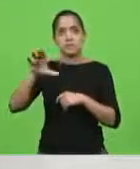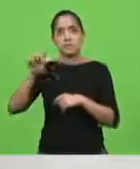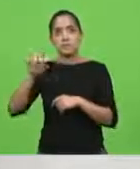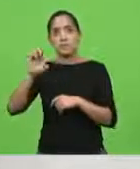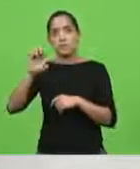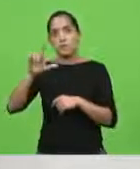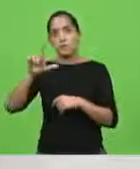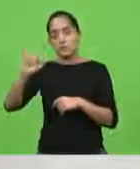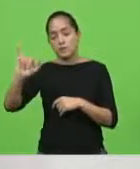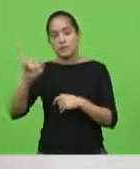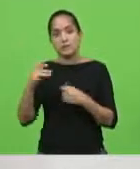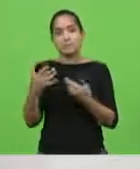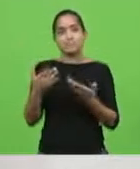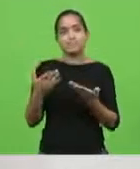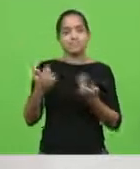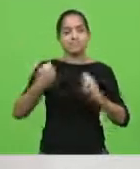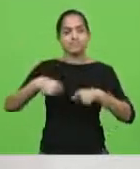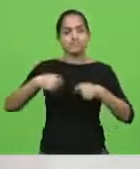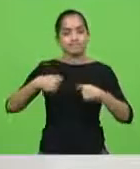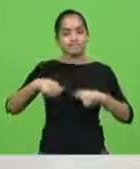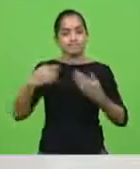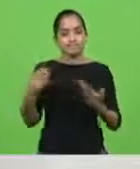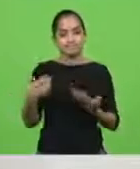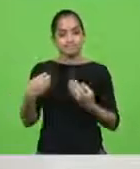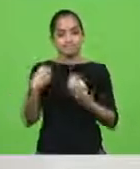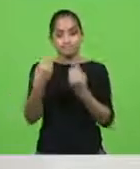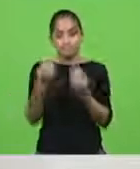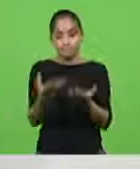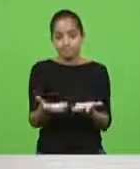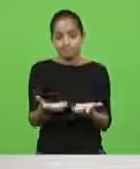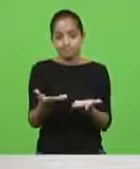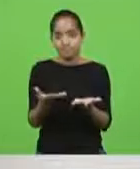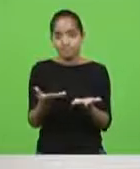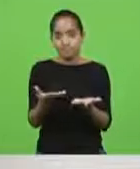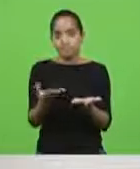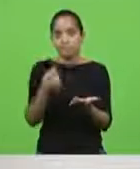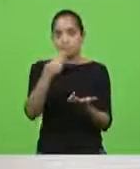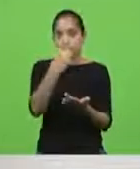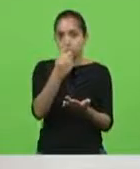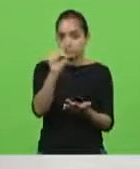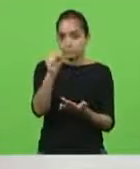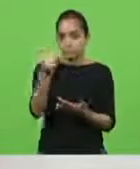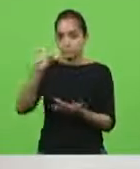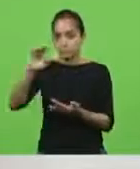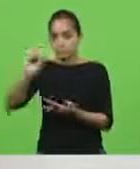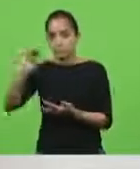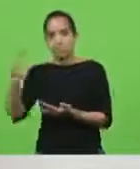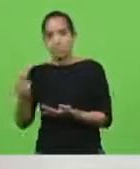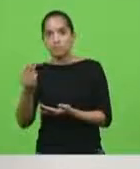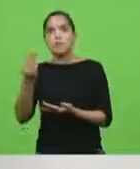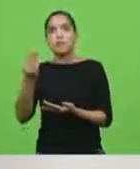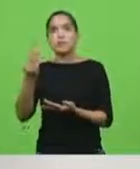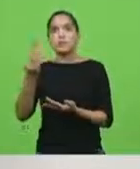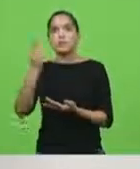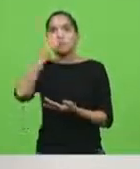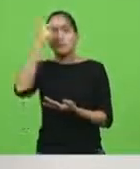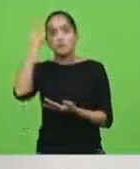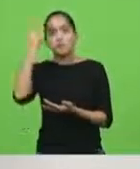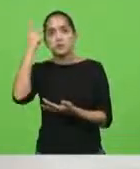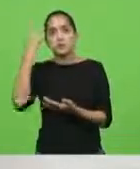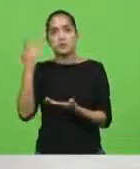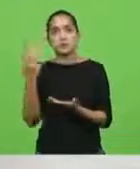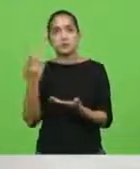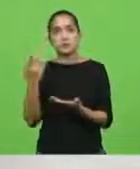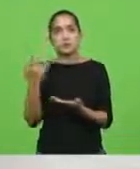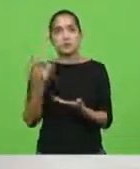Nós precisamos ofertar, se, de fato, serão 180 milhões que vão ser aportados de